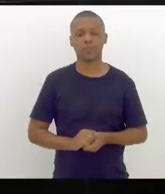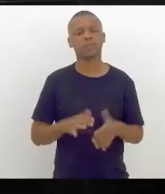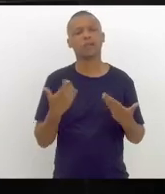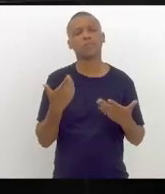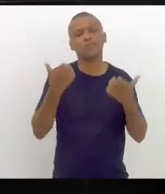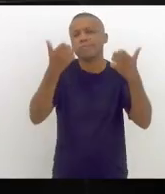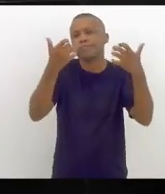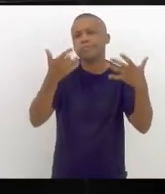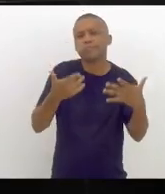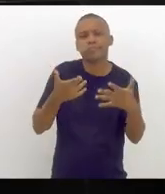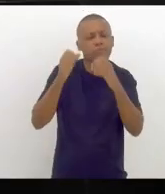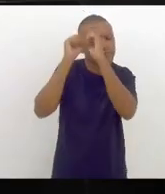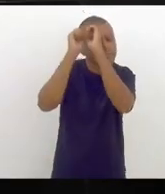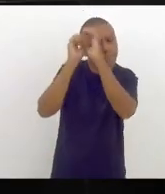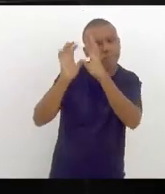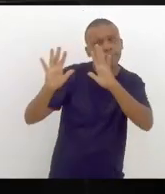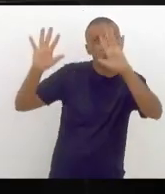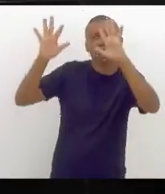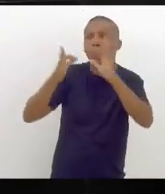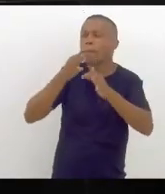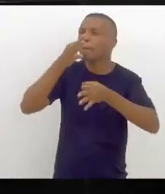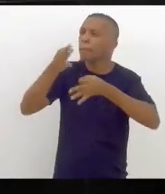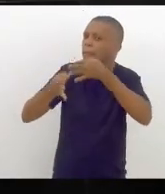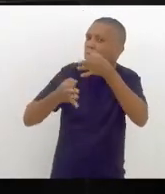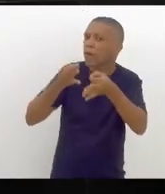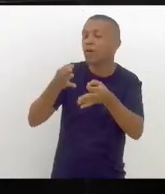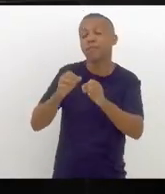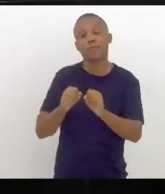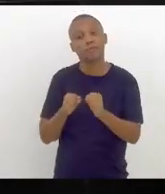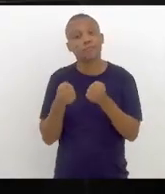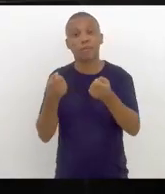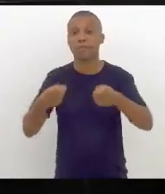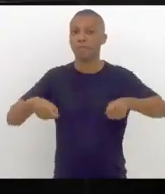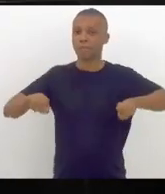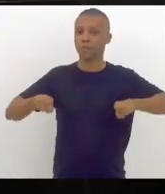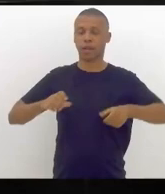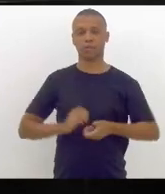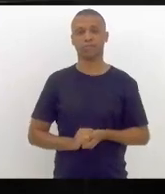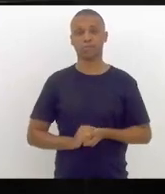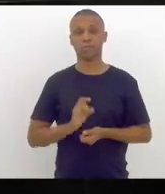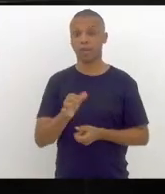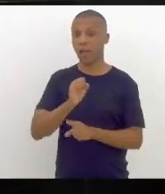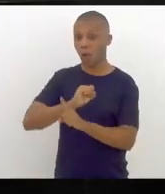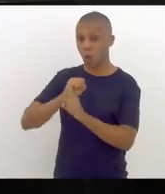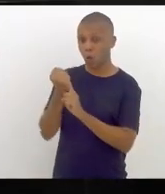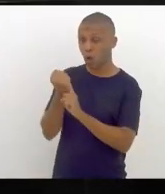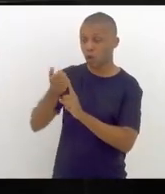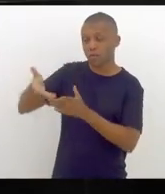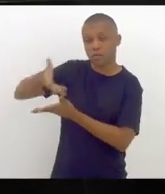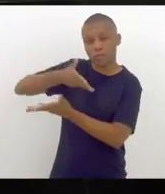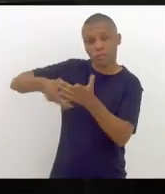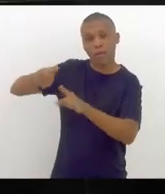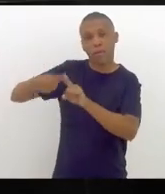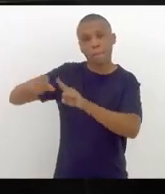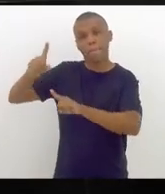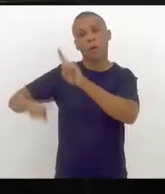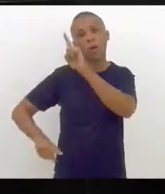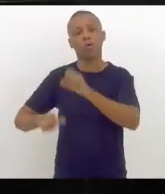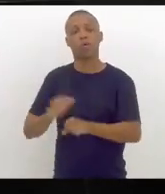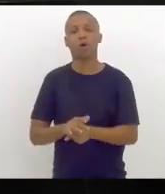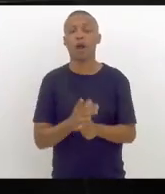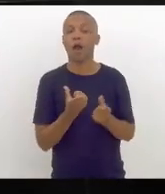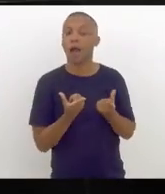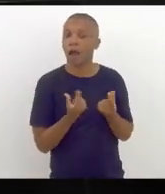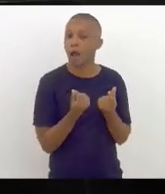dentro daquilo que venho defendendo no meu mandato, que é o desenvolvimento social, o desenvolvimento econômico,